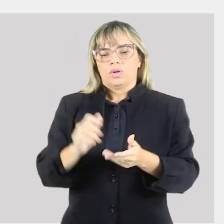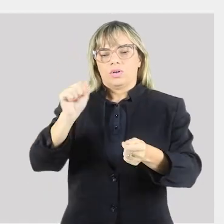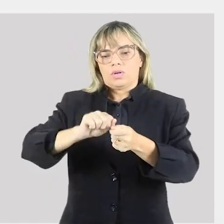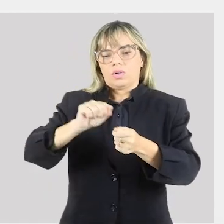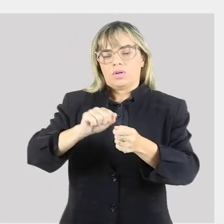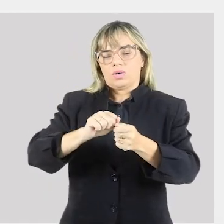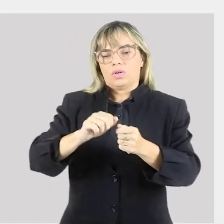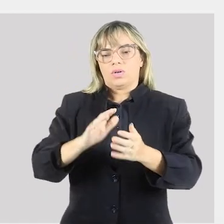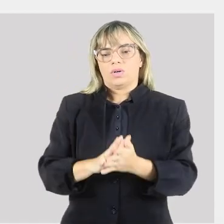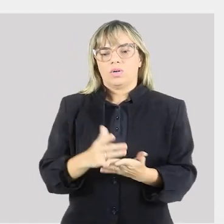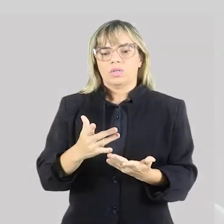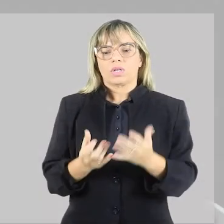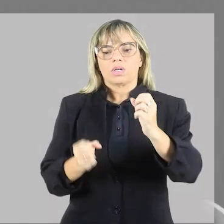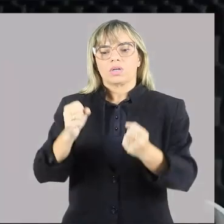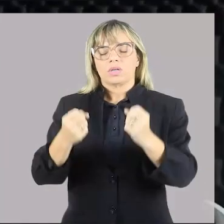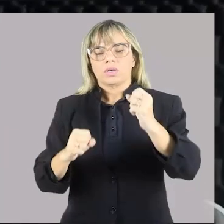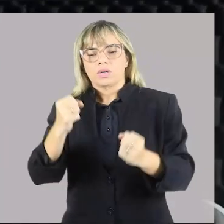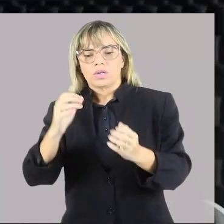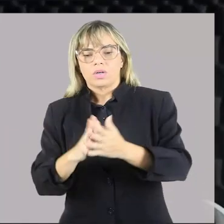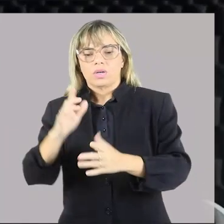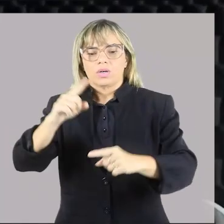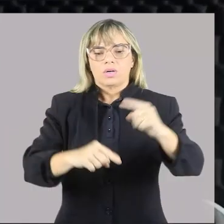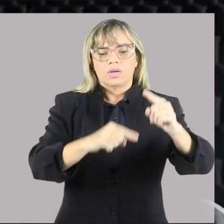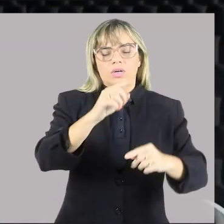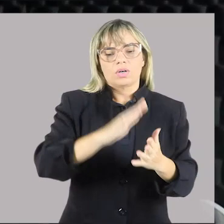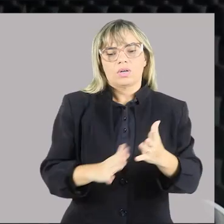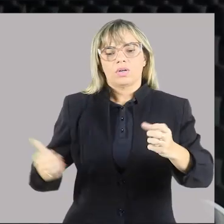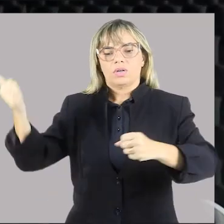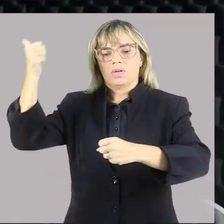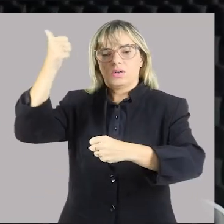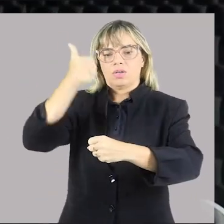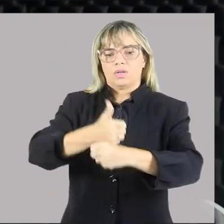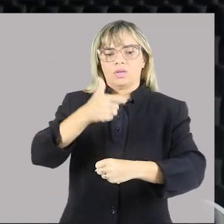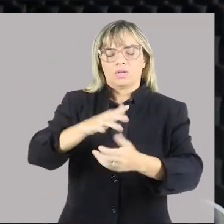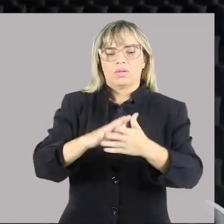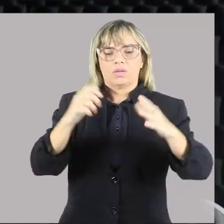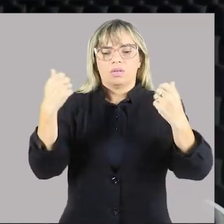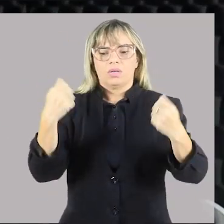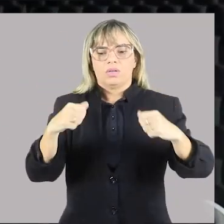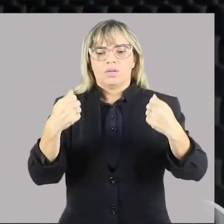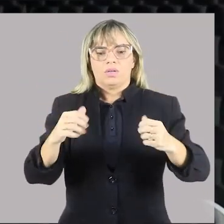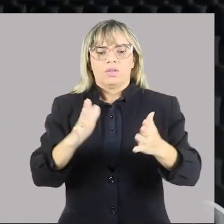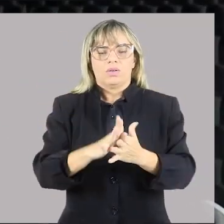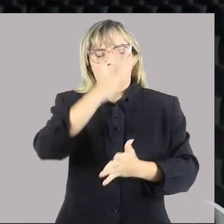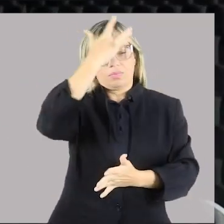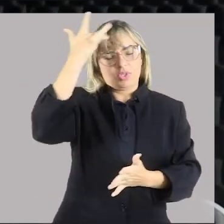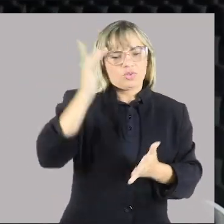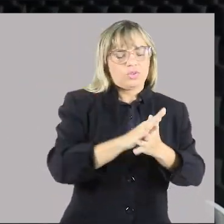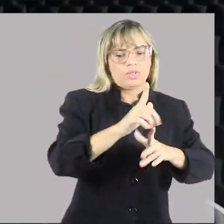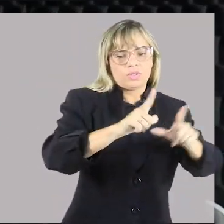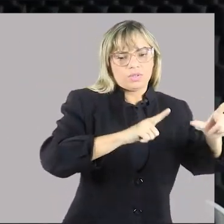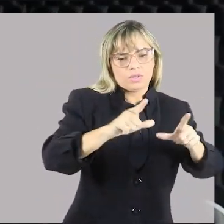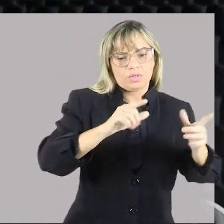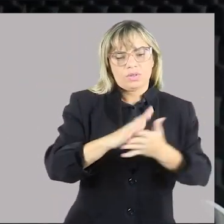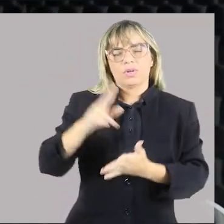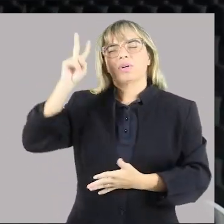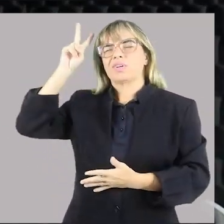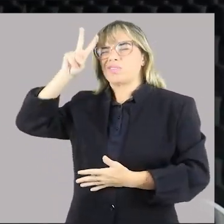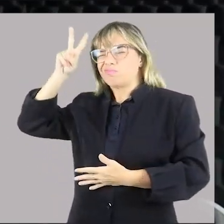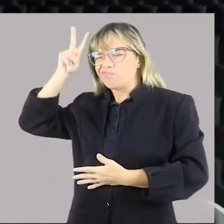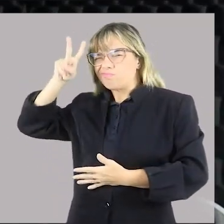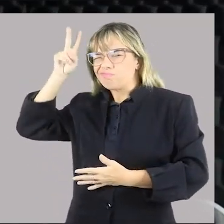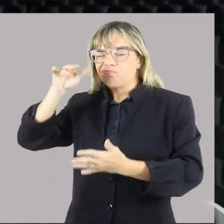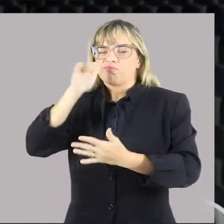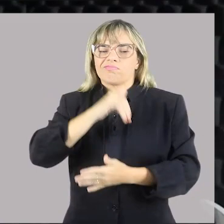máquinas e equipamentos que substituirão a necessidade de trabalhadores. Lembra daquele exemplo?